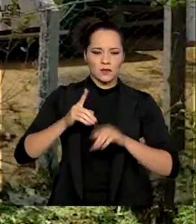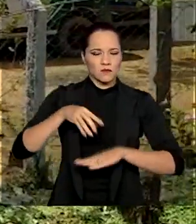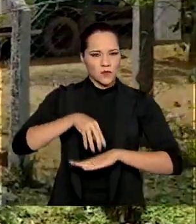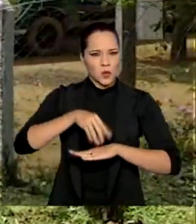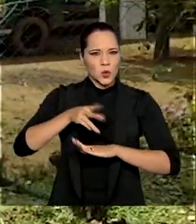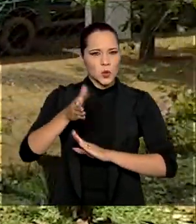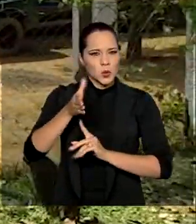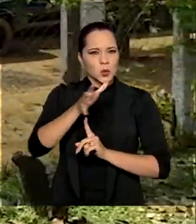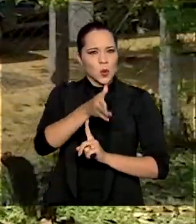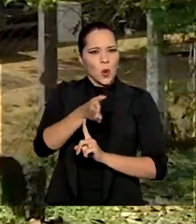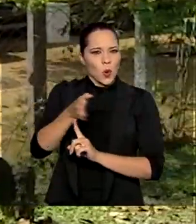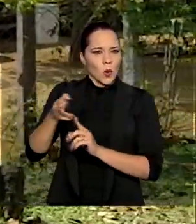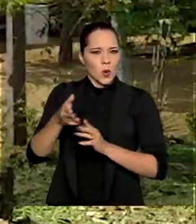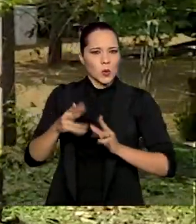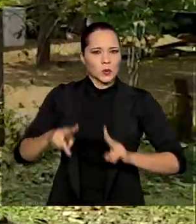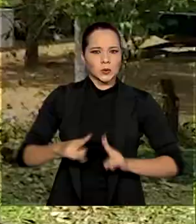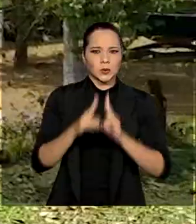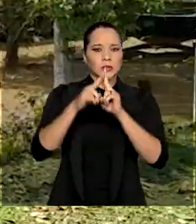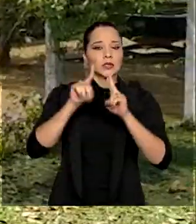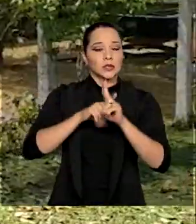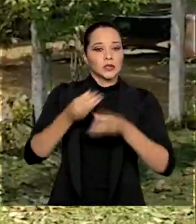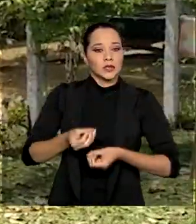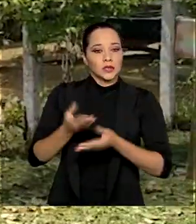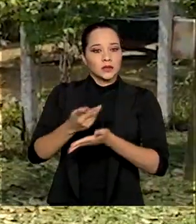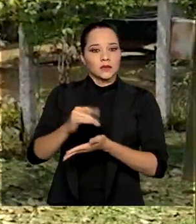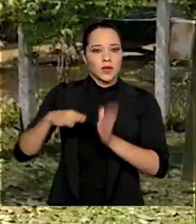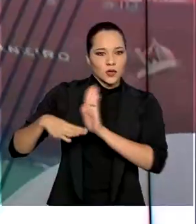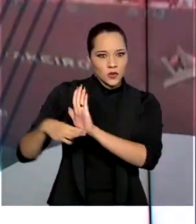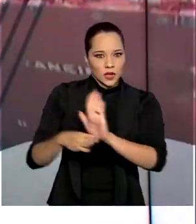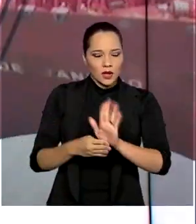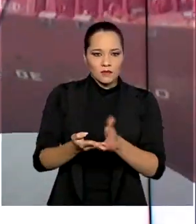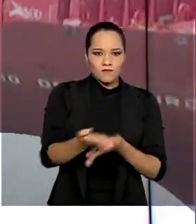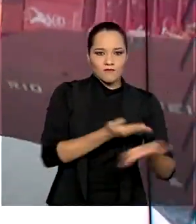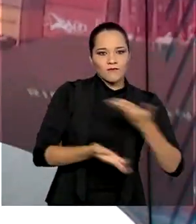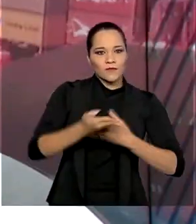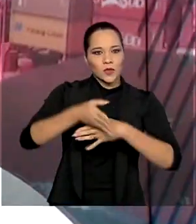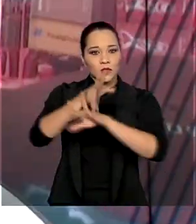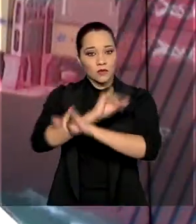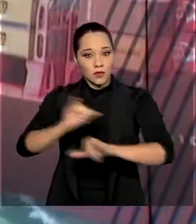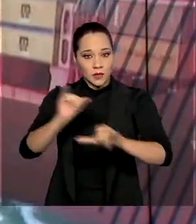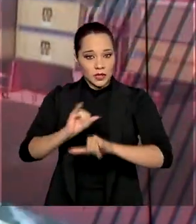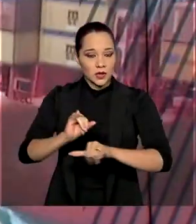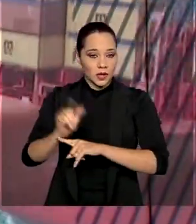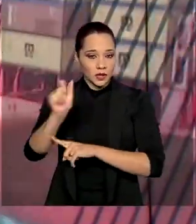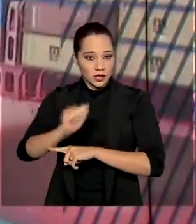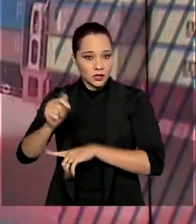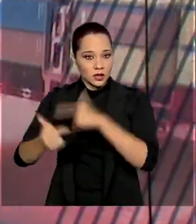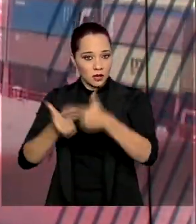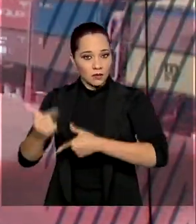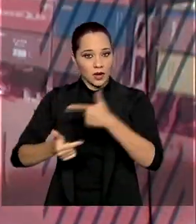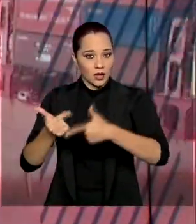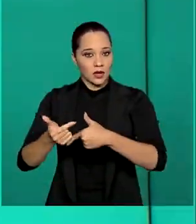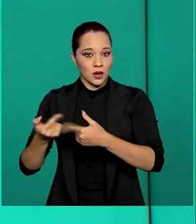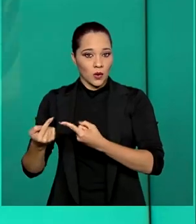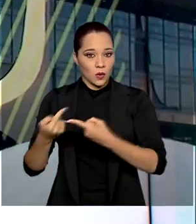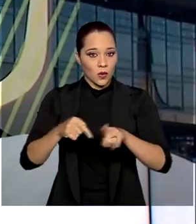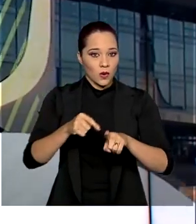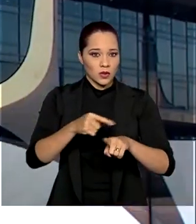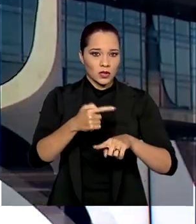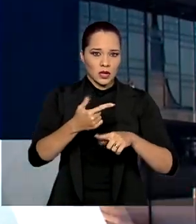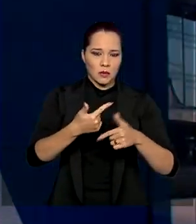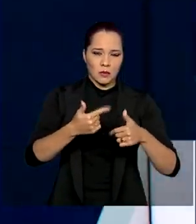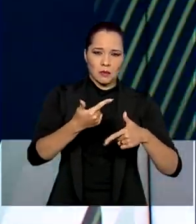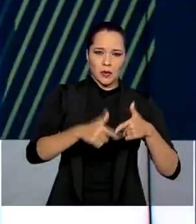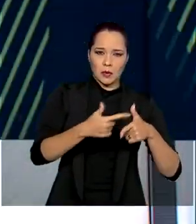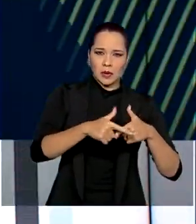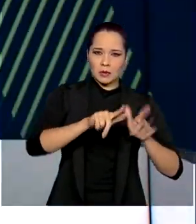do sistema digital também foi entregue e vai ajudar no intercâmbio de informação entre os agentes que trabalham em operações de combate a